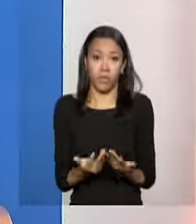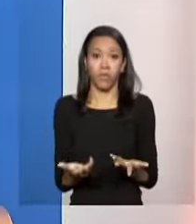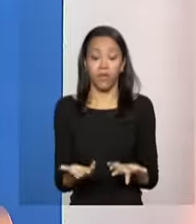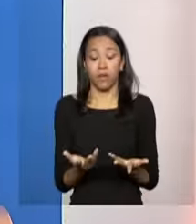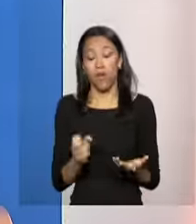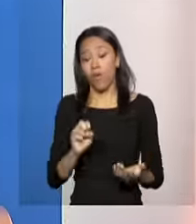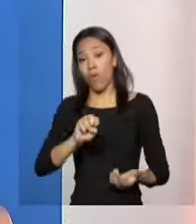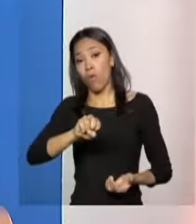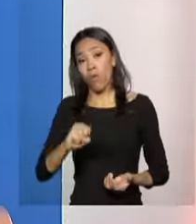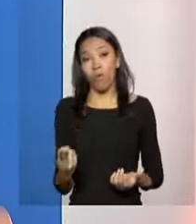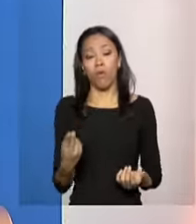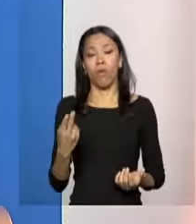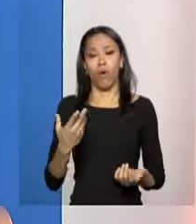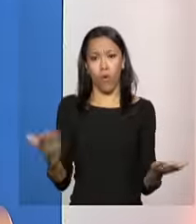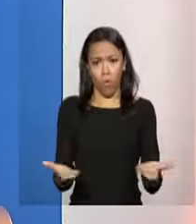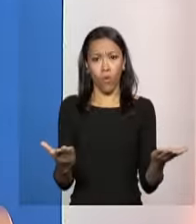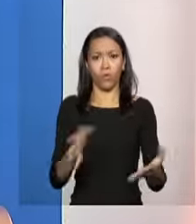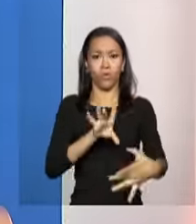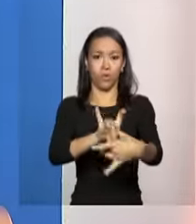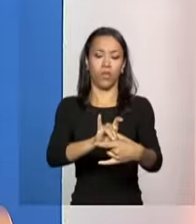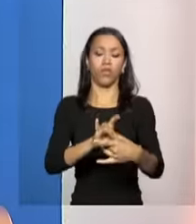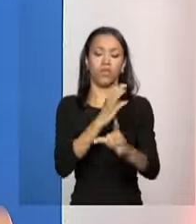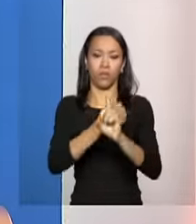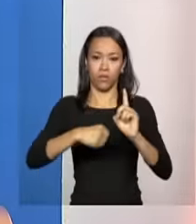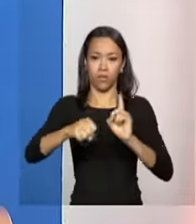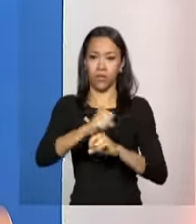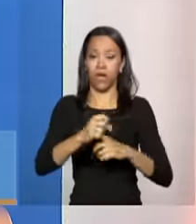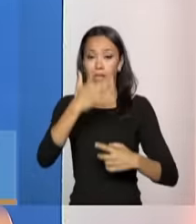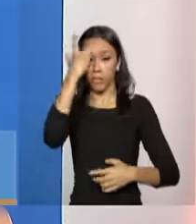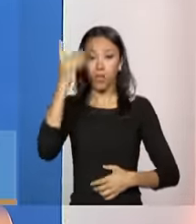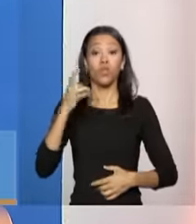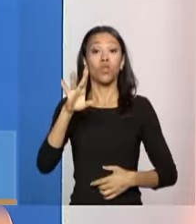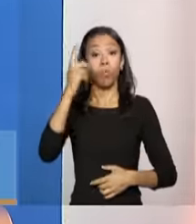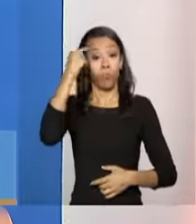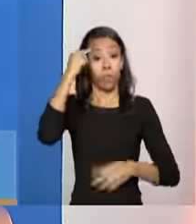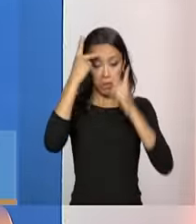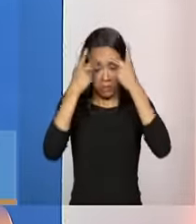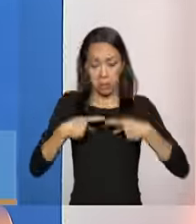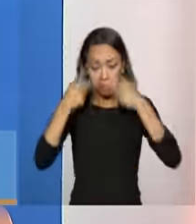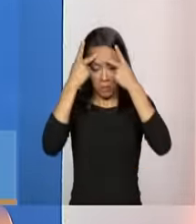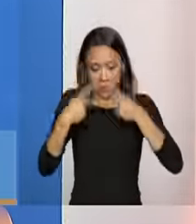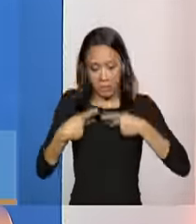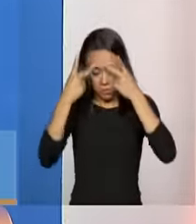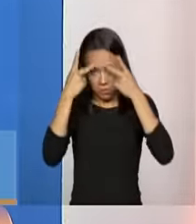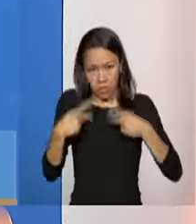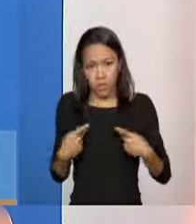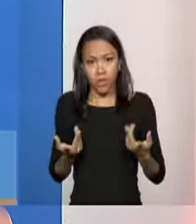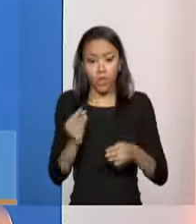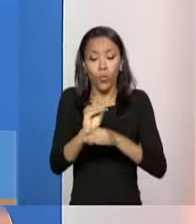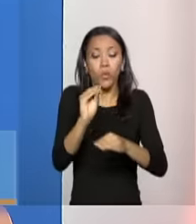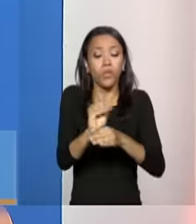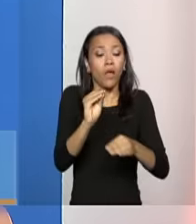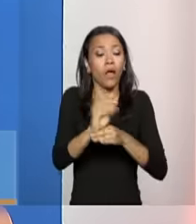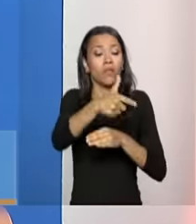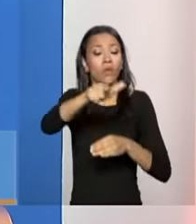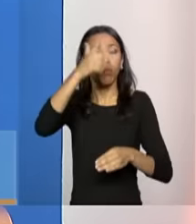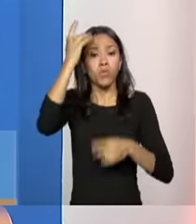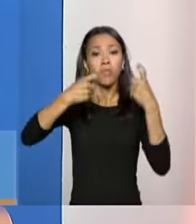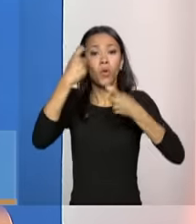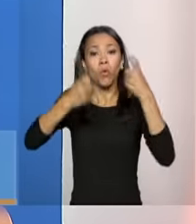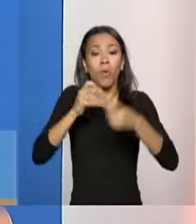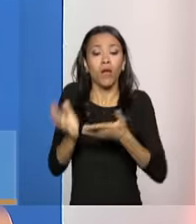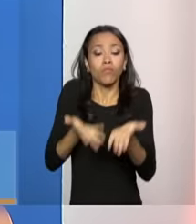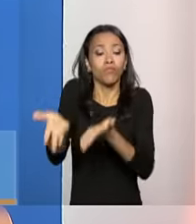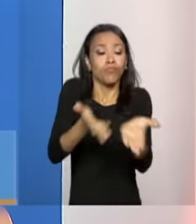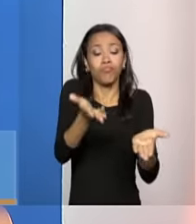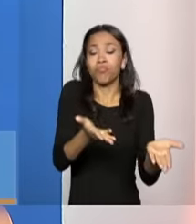a vida que a gente vive hoje na sociedade é tão individualista, que o cuidar está ficando uma dimensão secundária